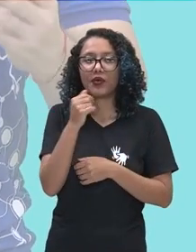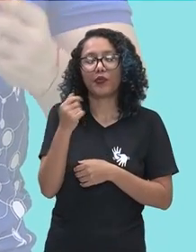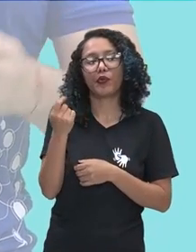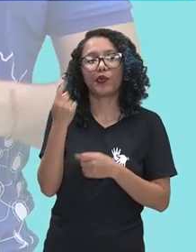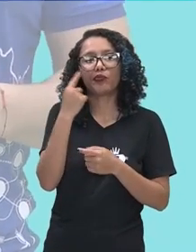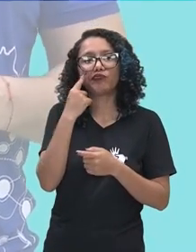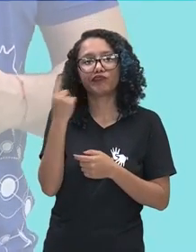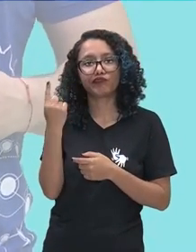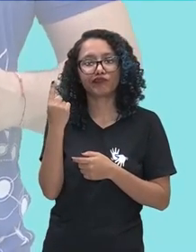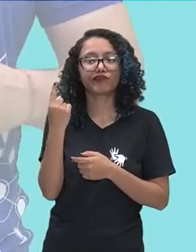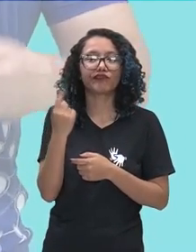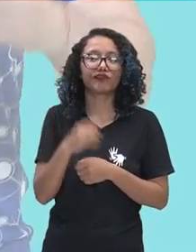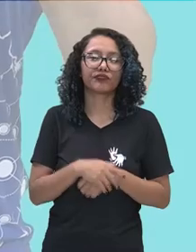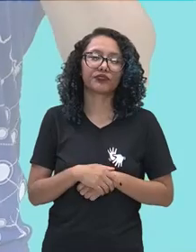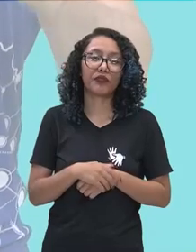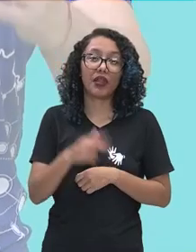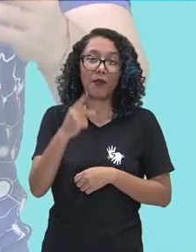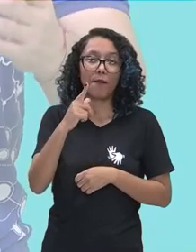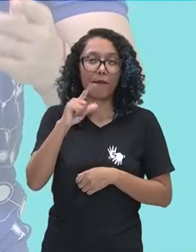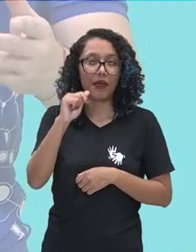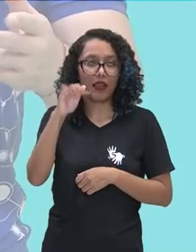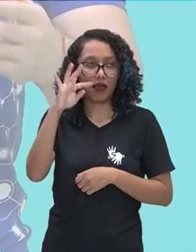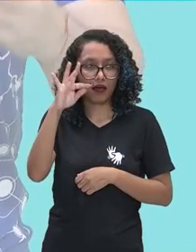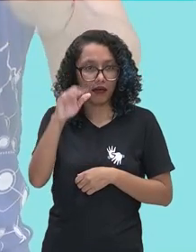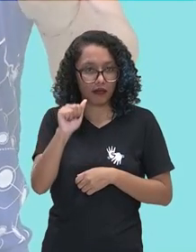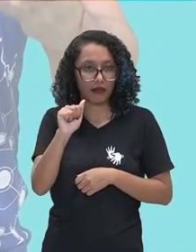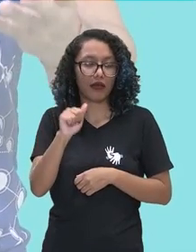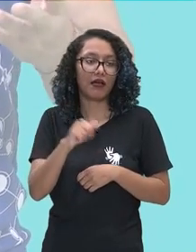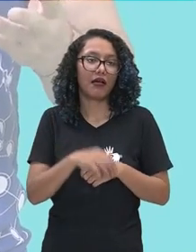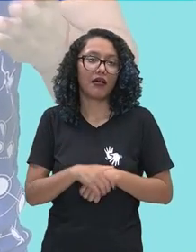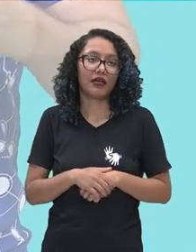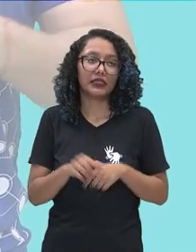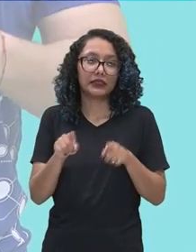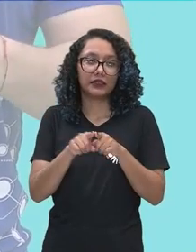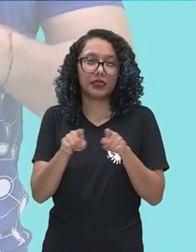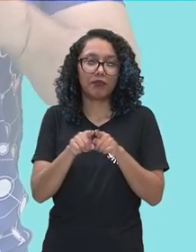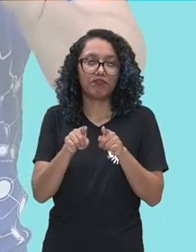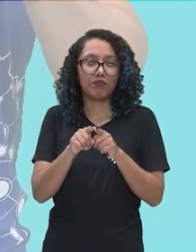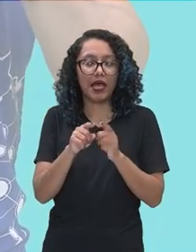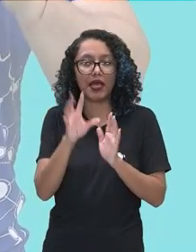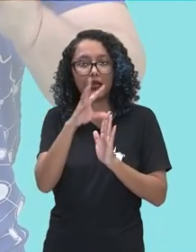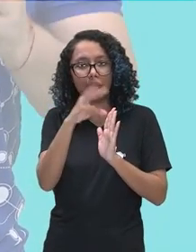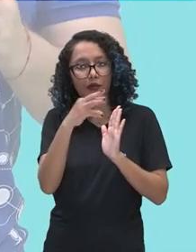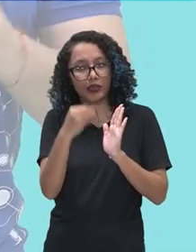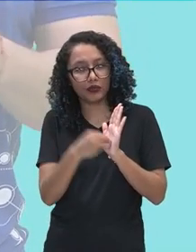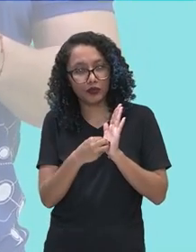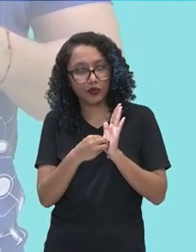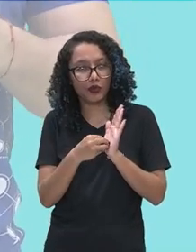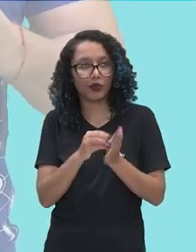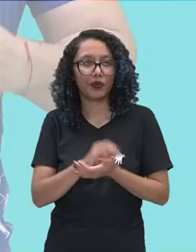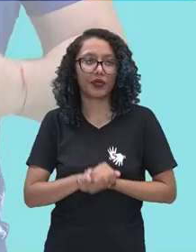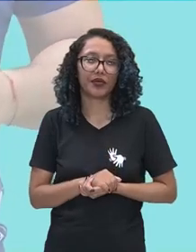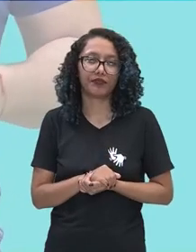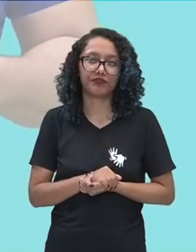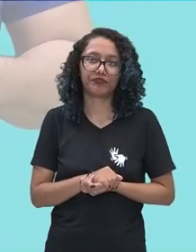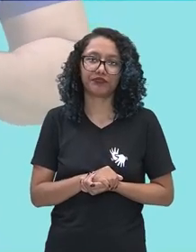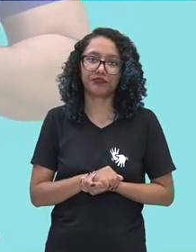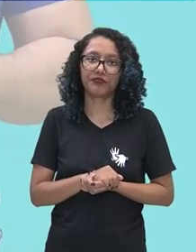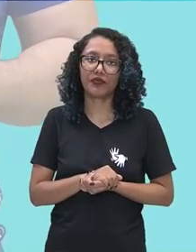planta, native, nativo, amazon, amazônia, significant. Com o que